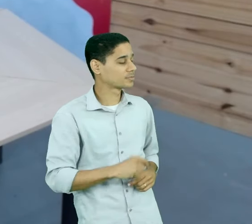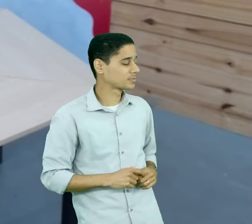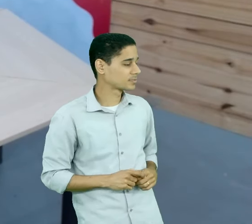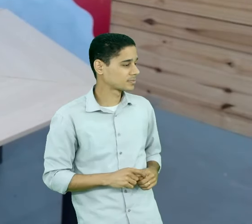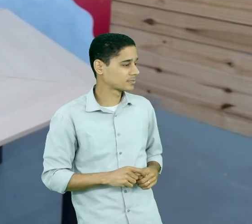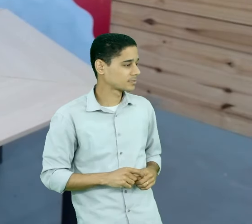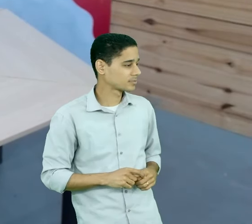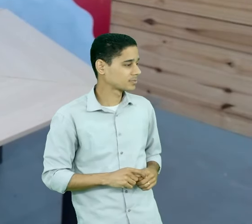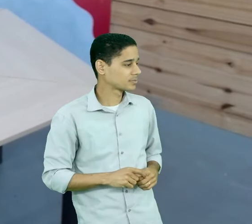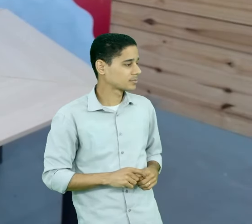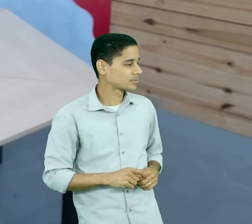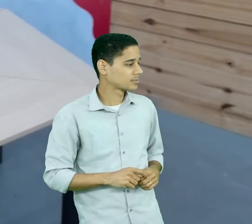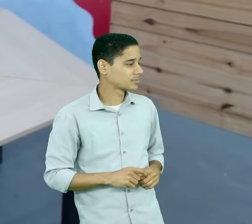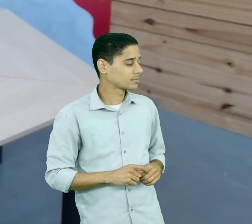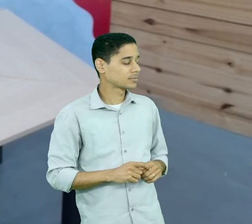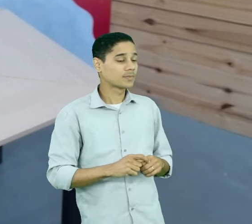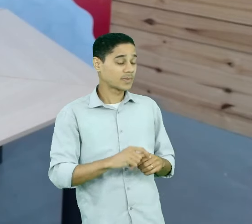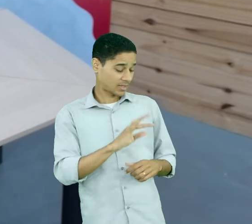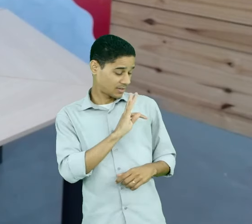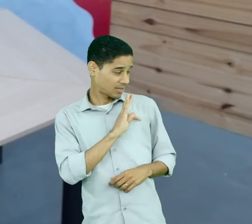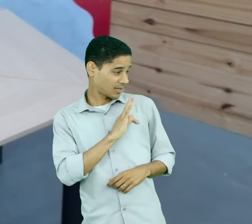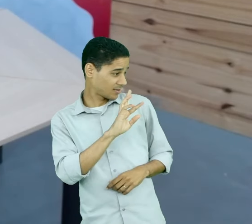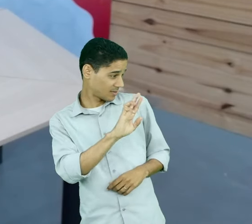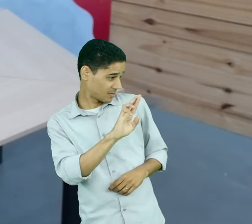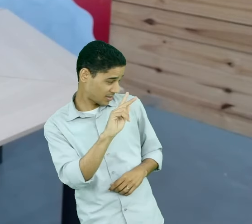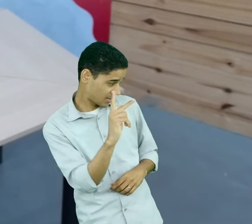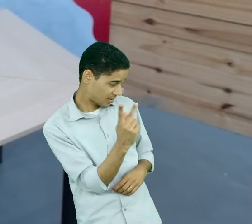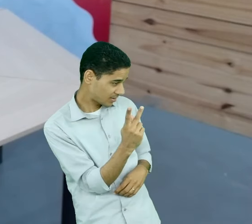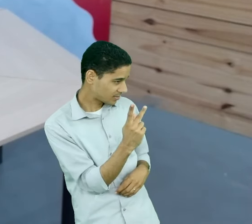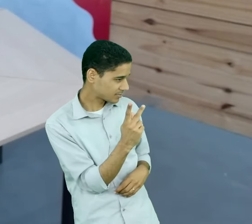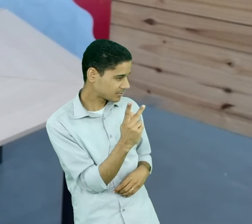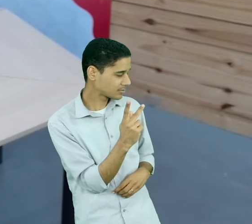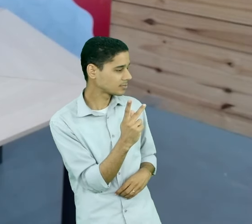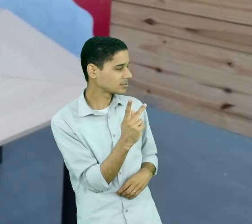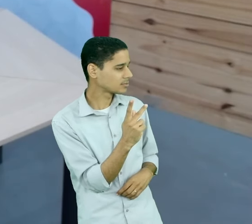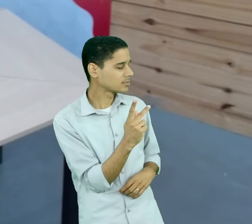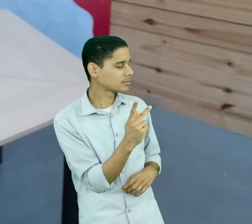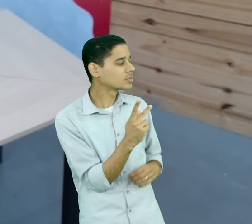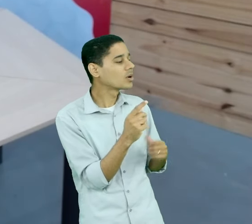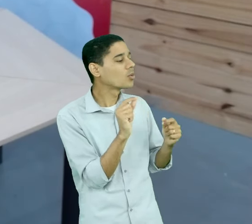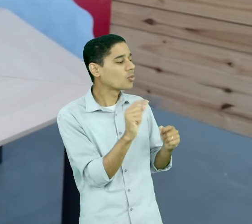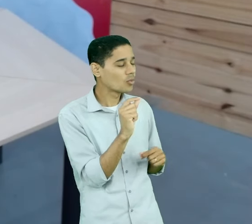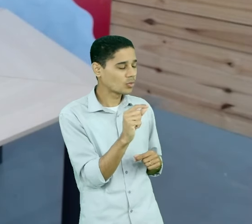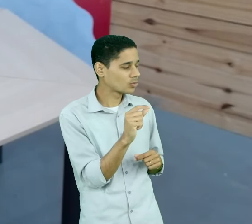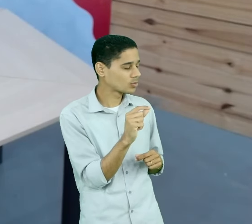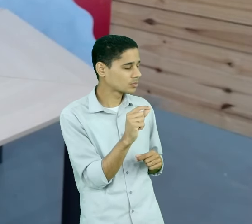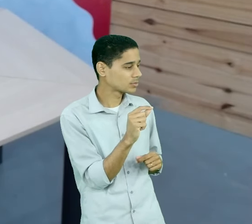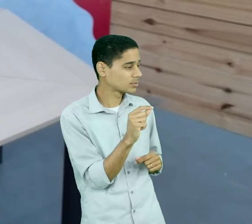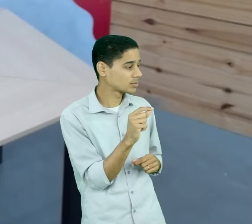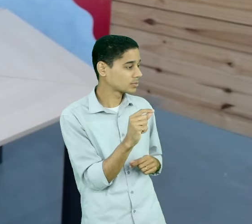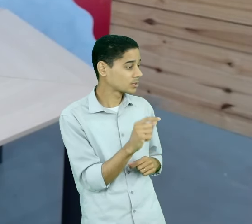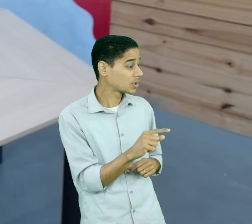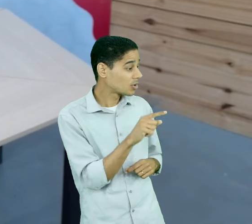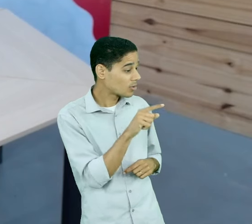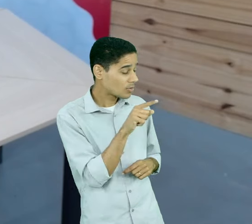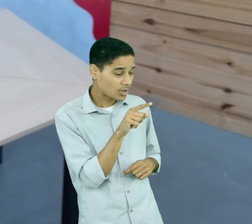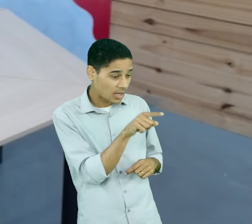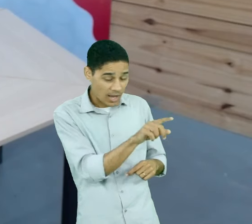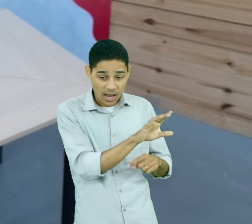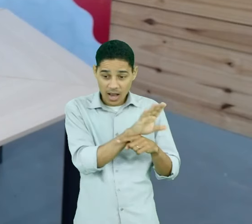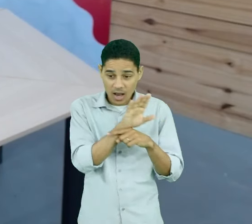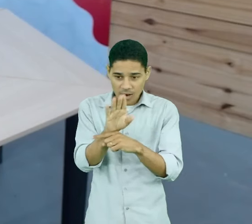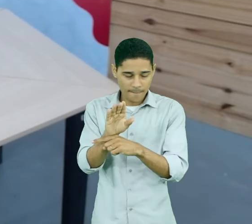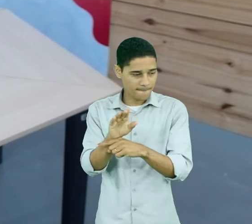recursos humanos, é possibilitar você montar um plano de desenvolvimento